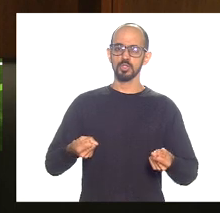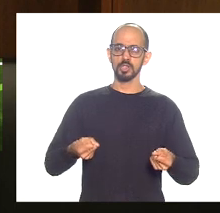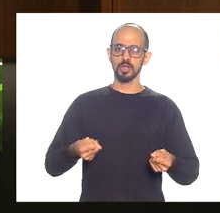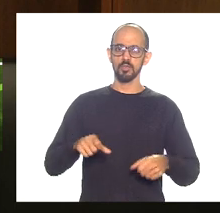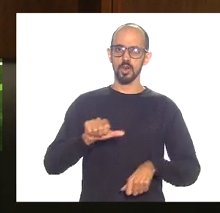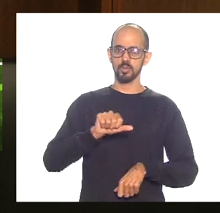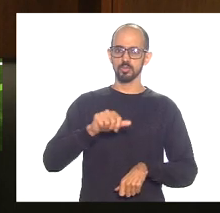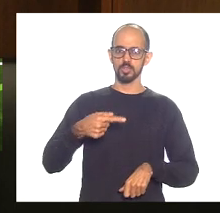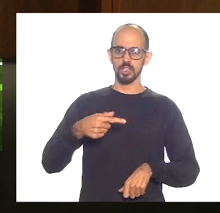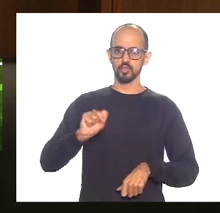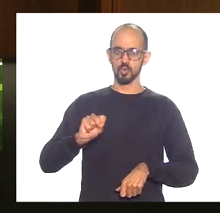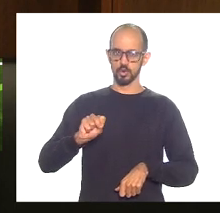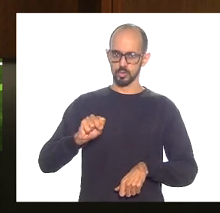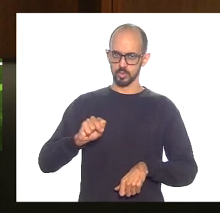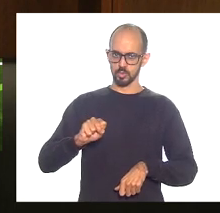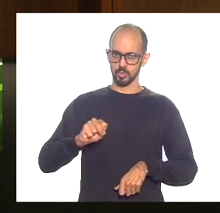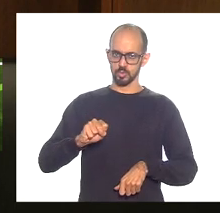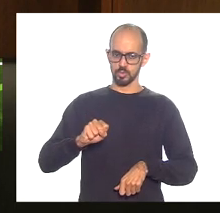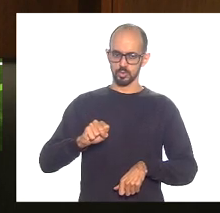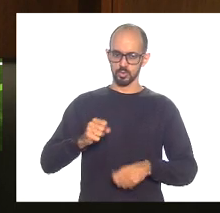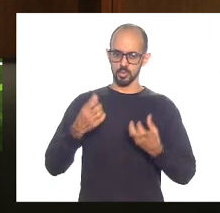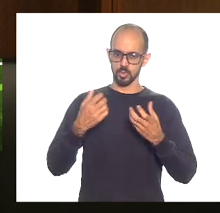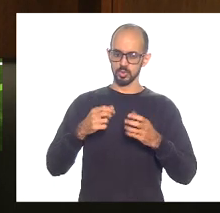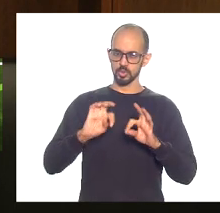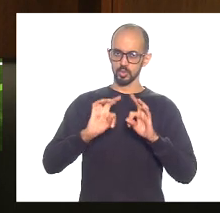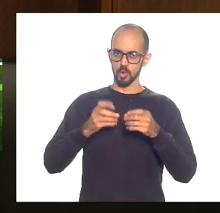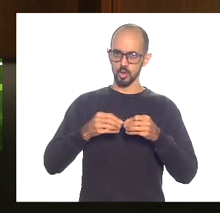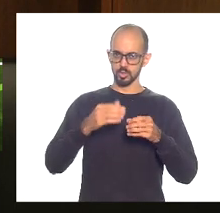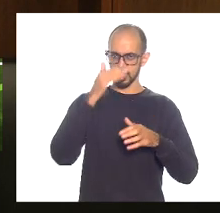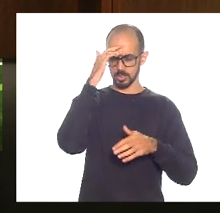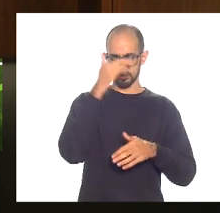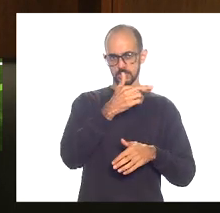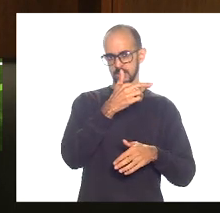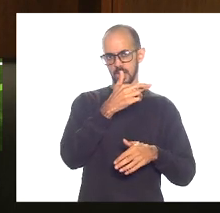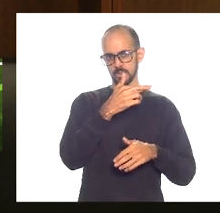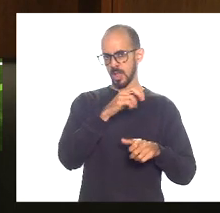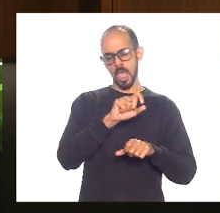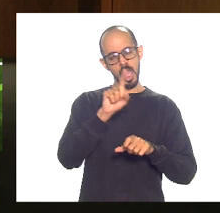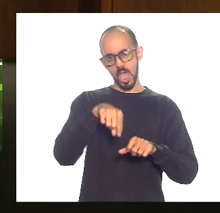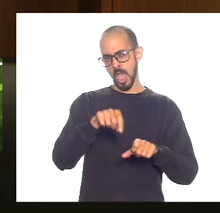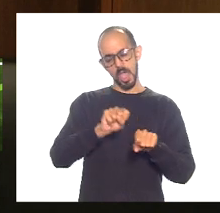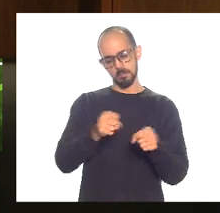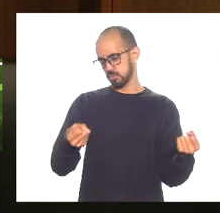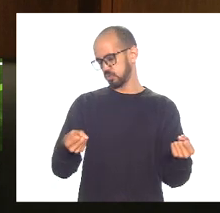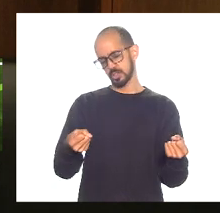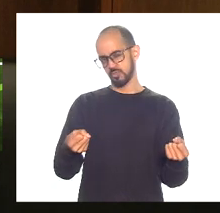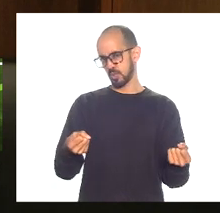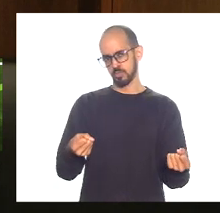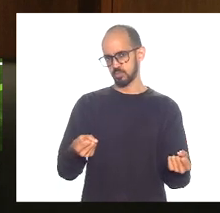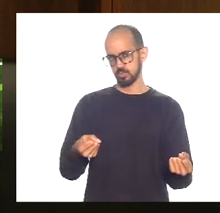178 de ser cumprida é impossível é impossível